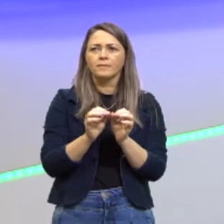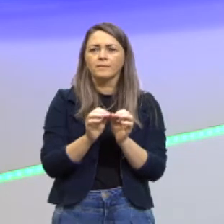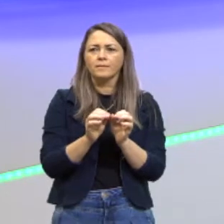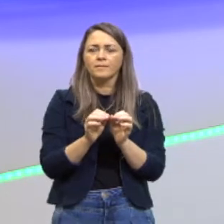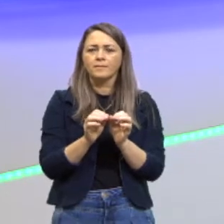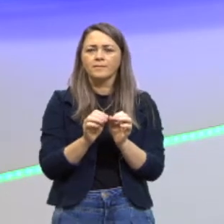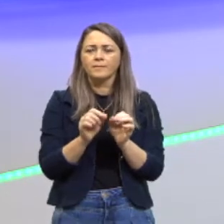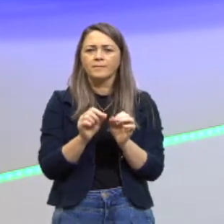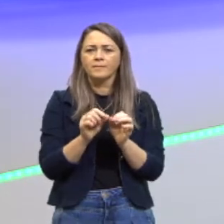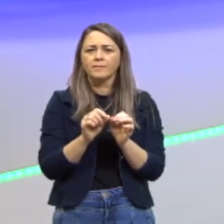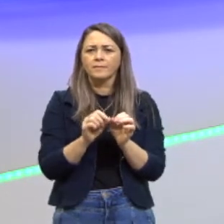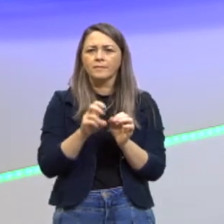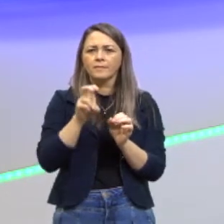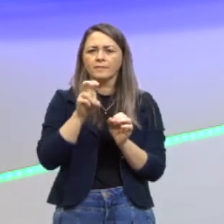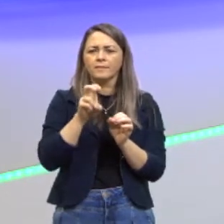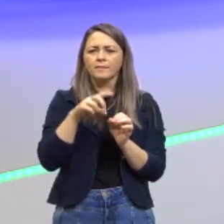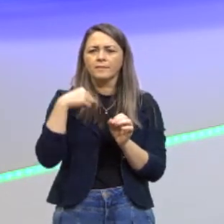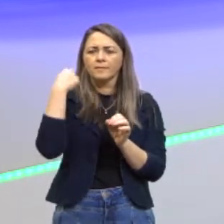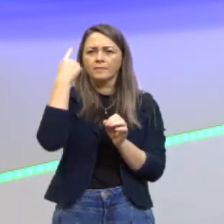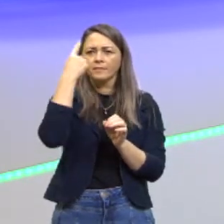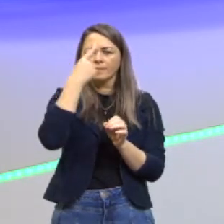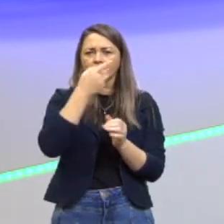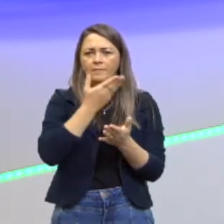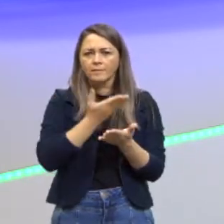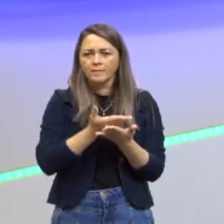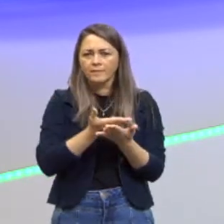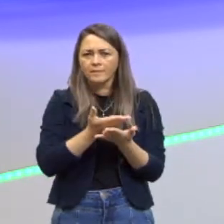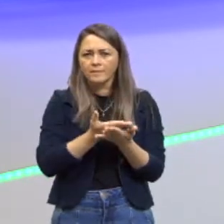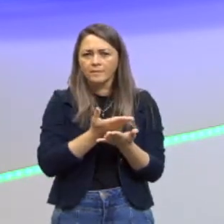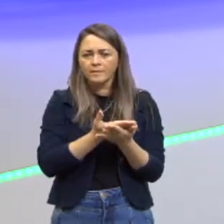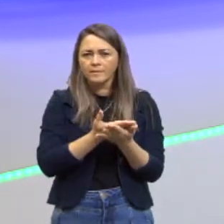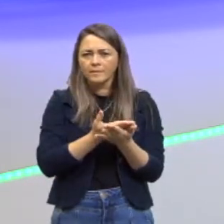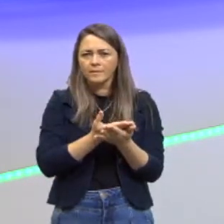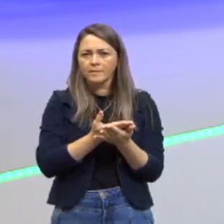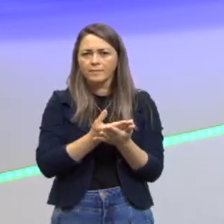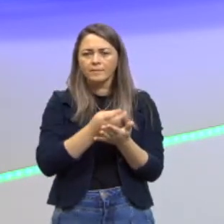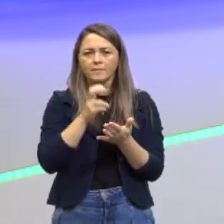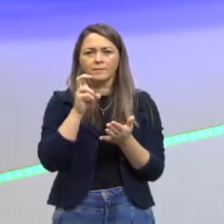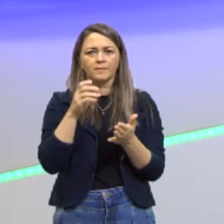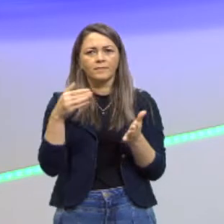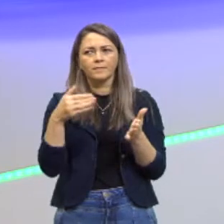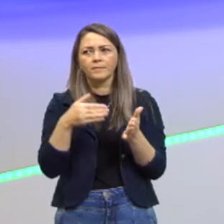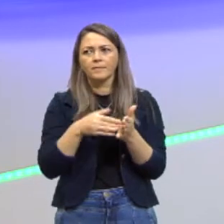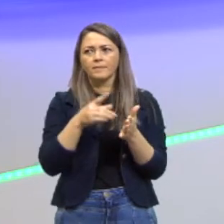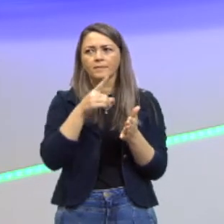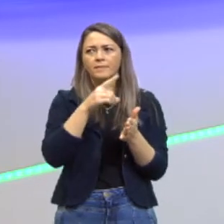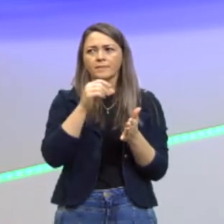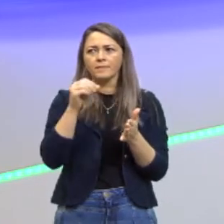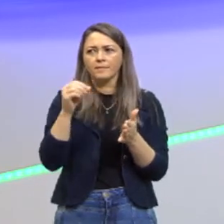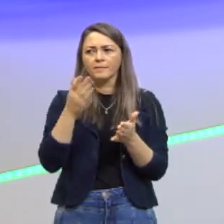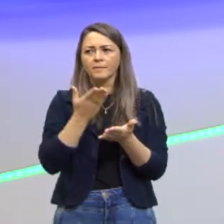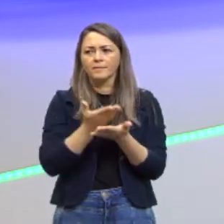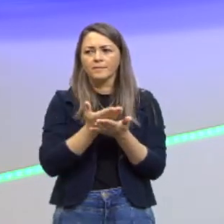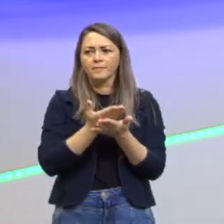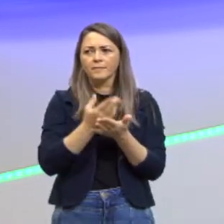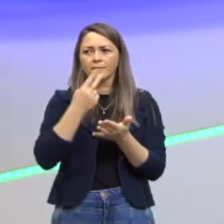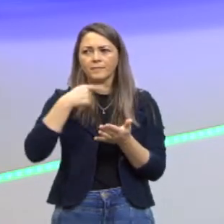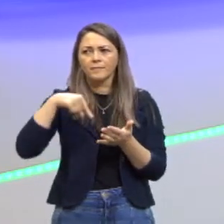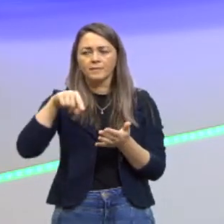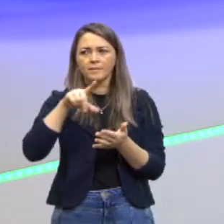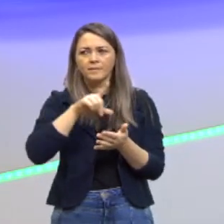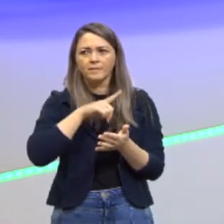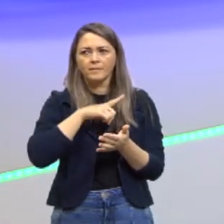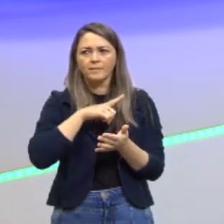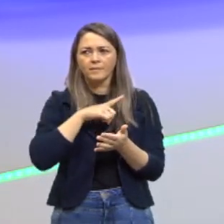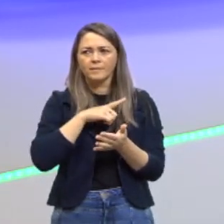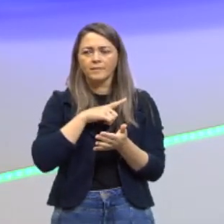modo, que com cinco horas de estudo, assistindo das aulas 5 até essa décima, vocês têm aí